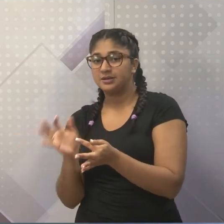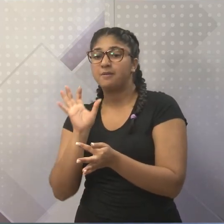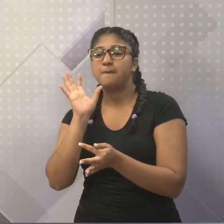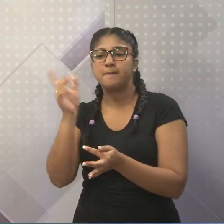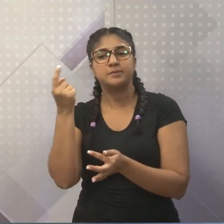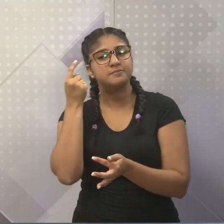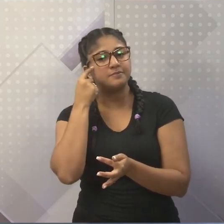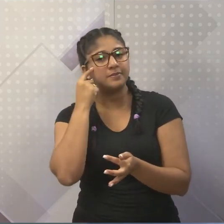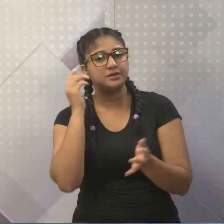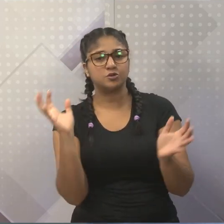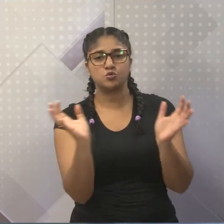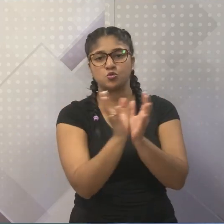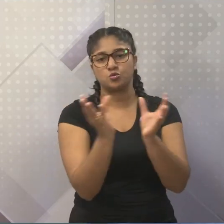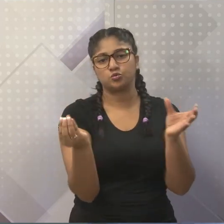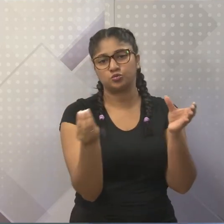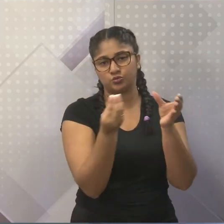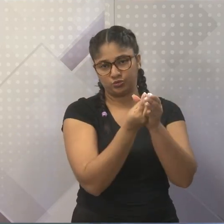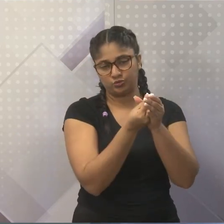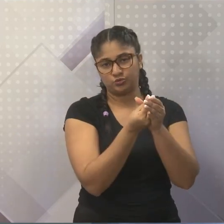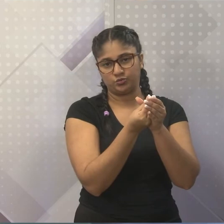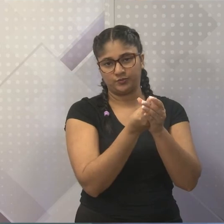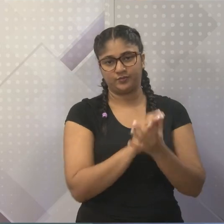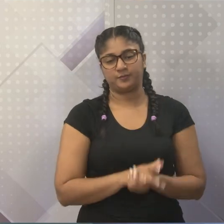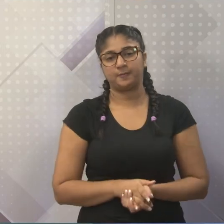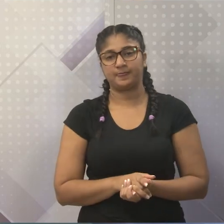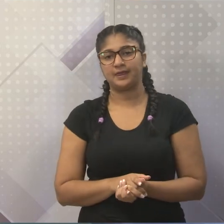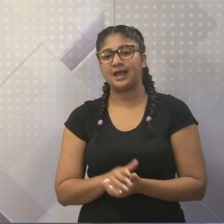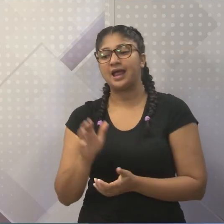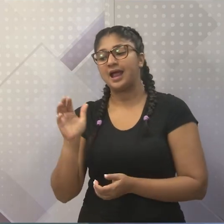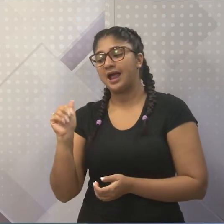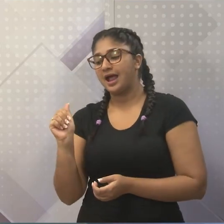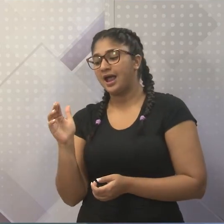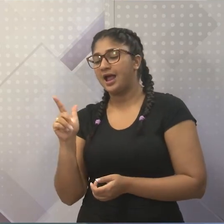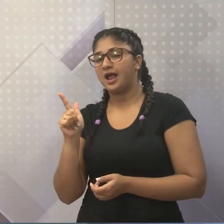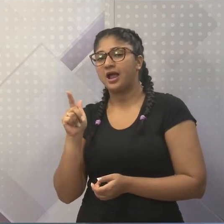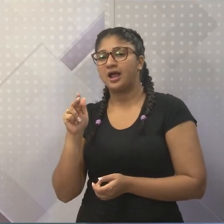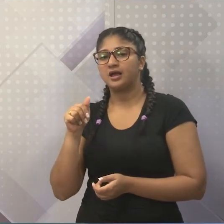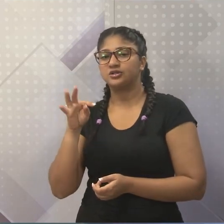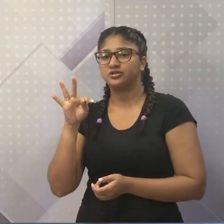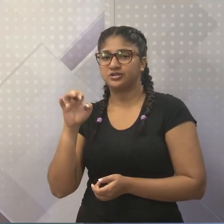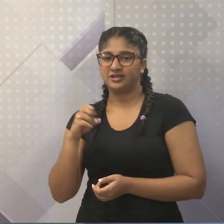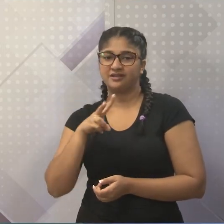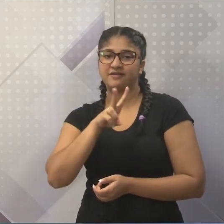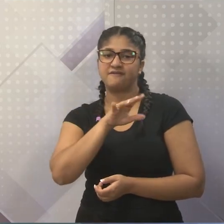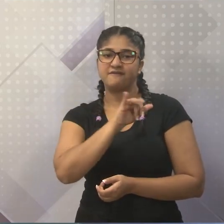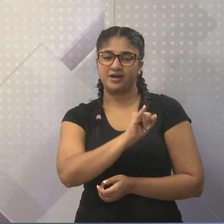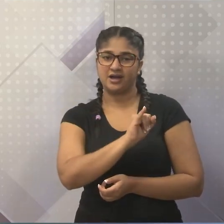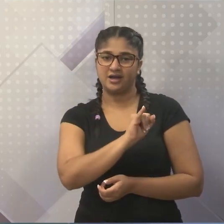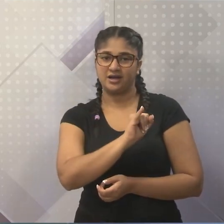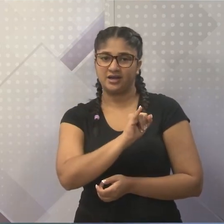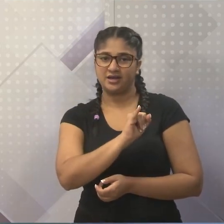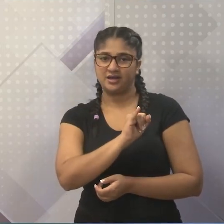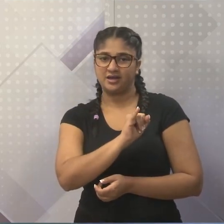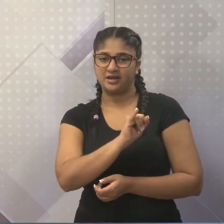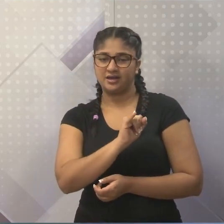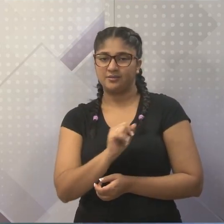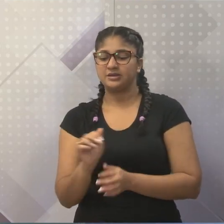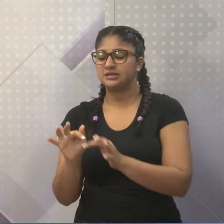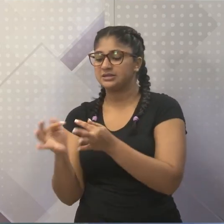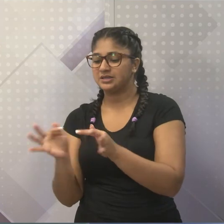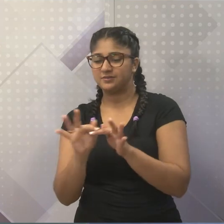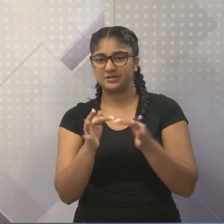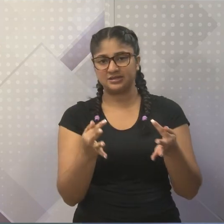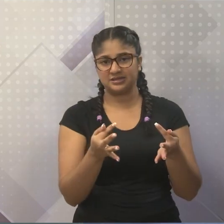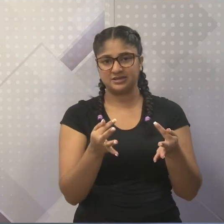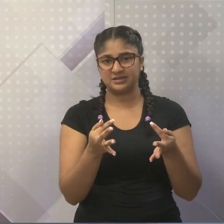para o singular. Então, essa história de dizer, a gente, muita gente diz, a gente vai, perfeito, singular e singular, mas